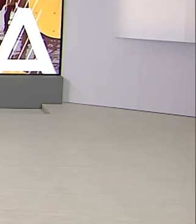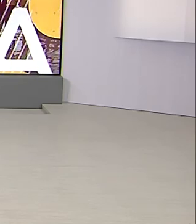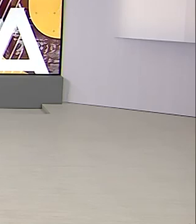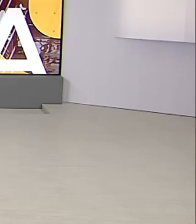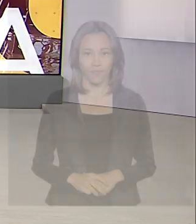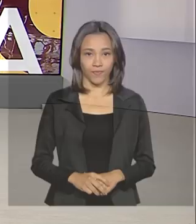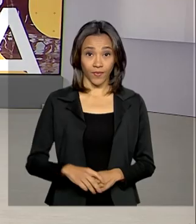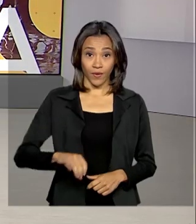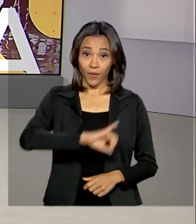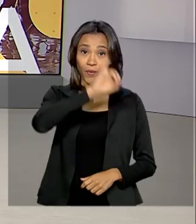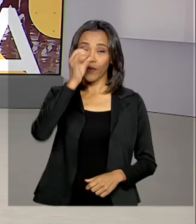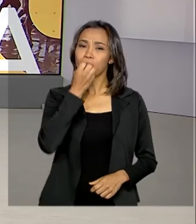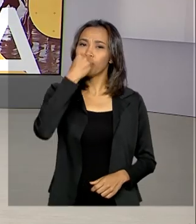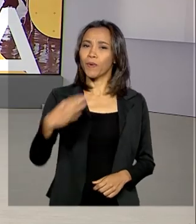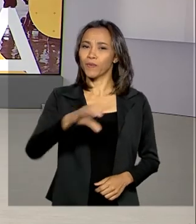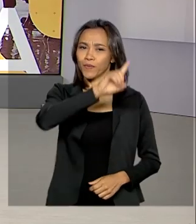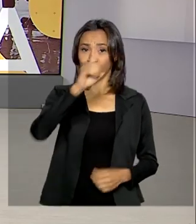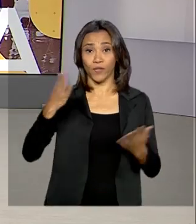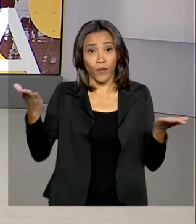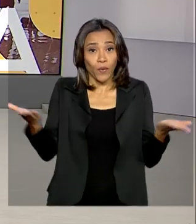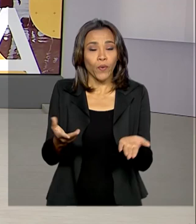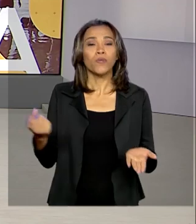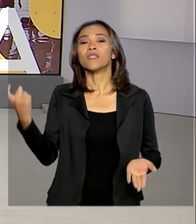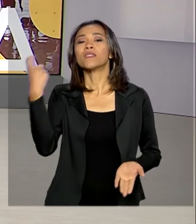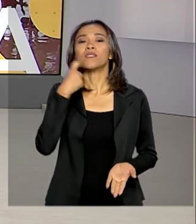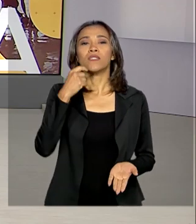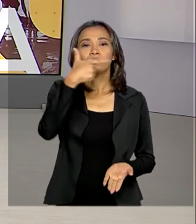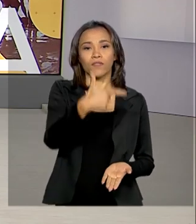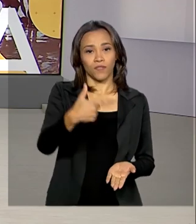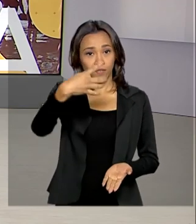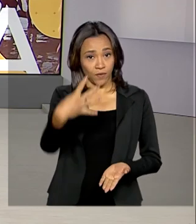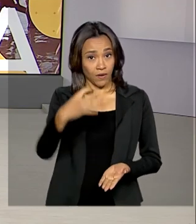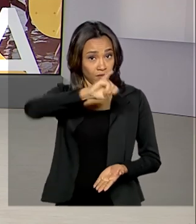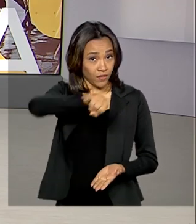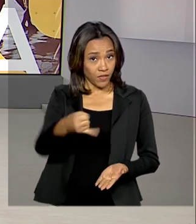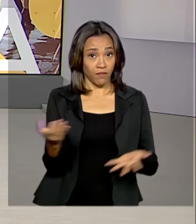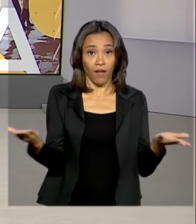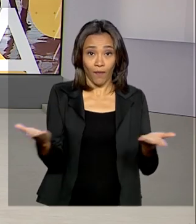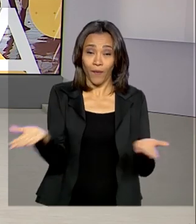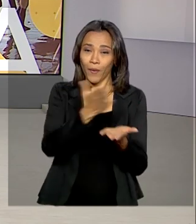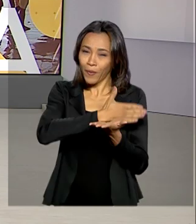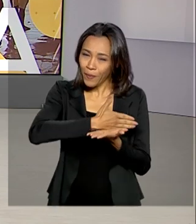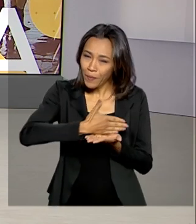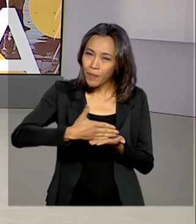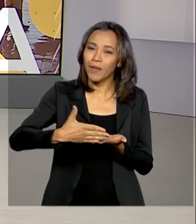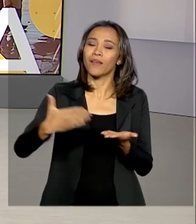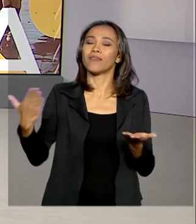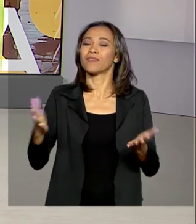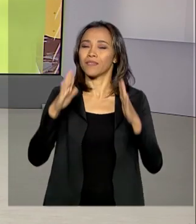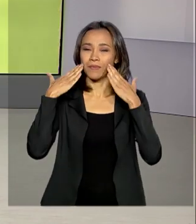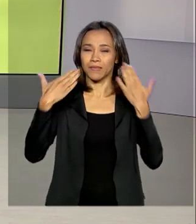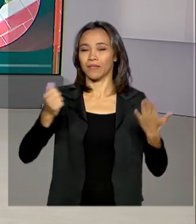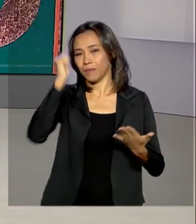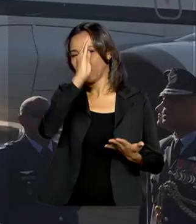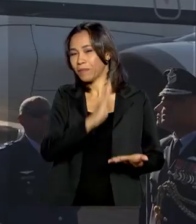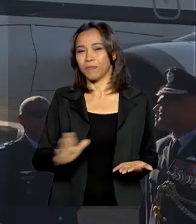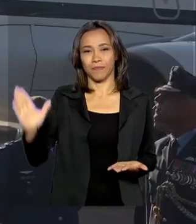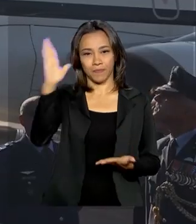Olá, bom dia! Hoje é sexta-feira, 24 de janeiro. Começa agora o Brasil em dia para todo o país.